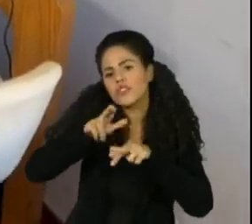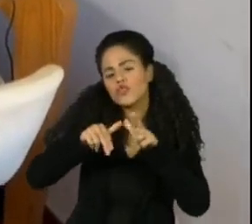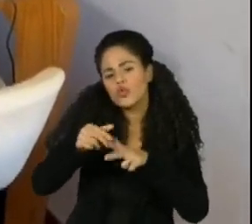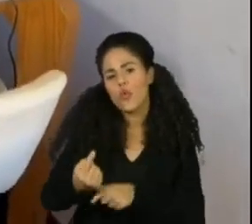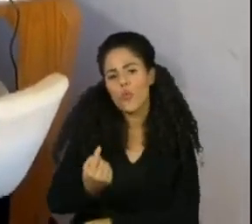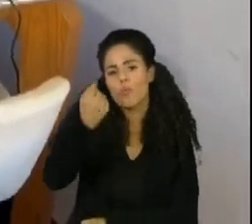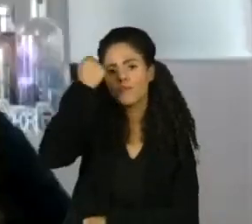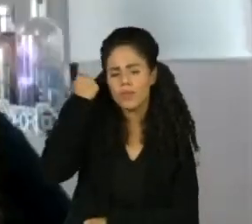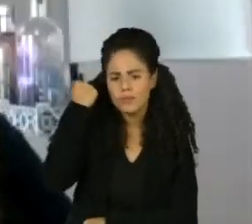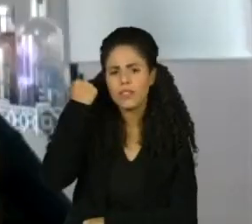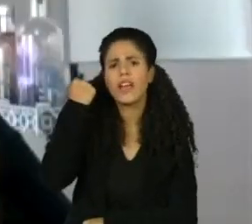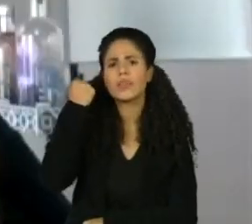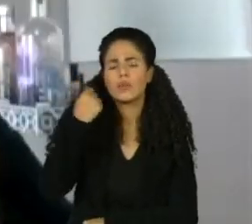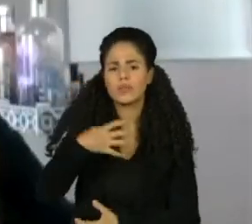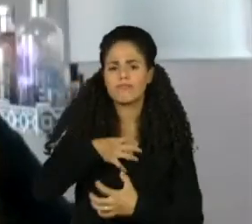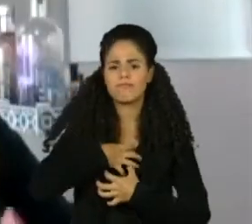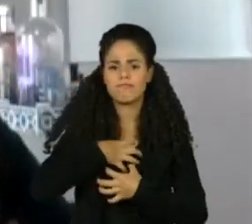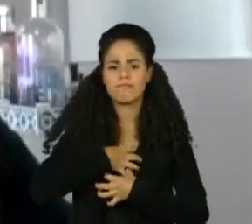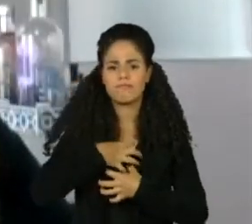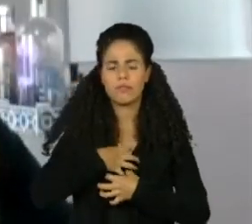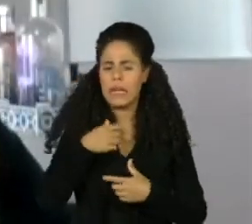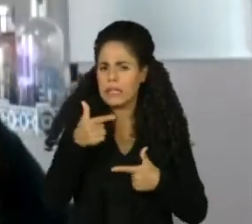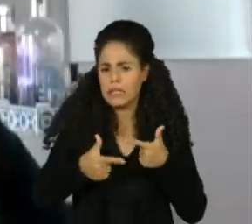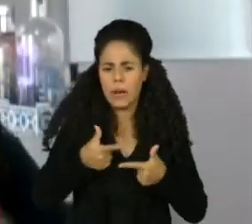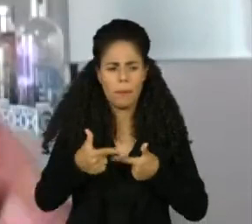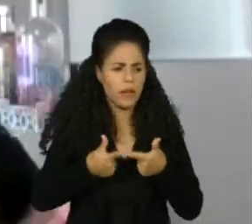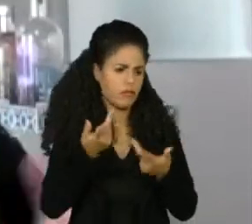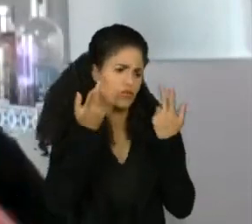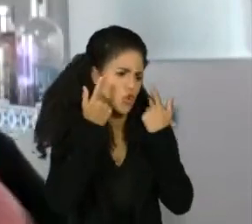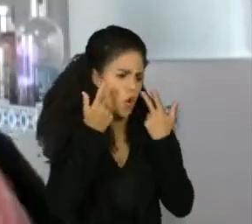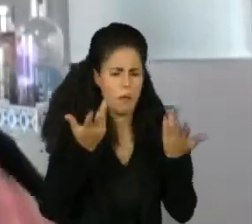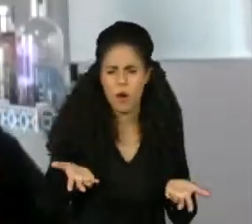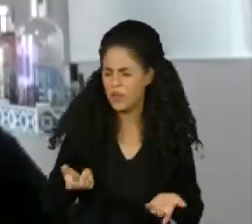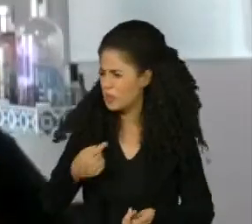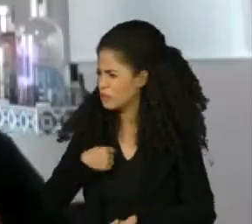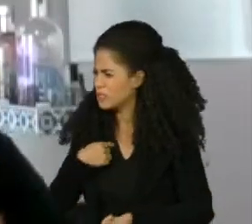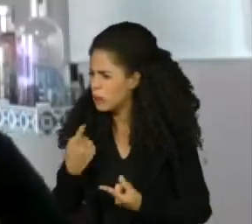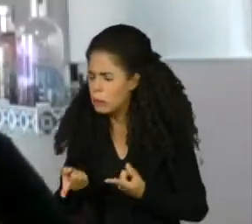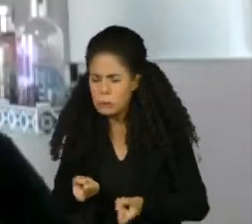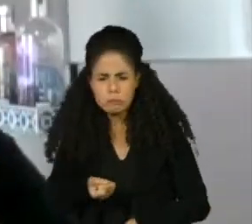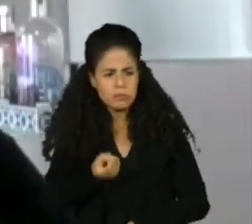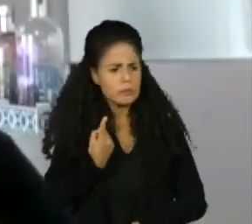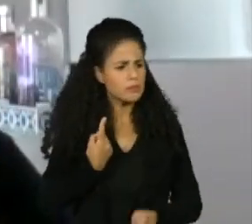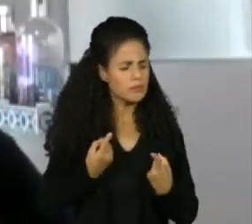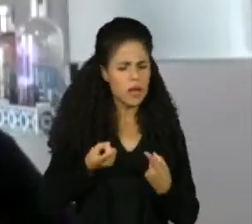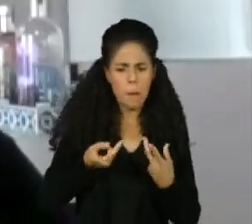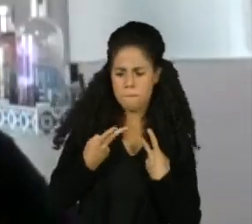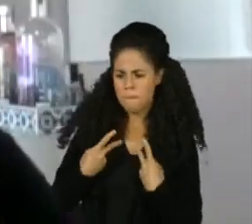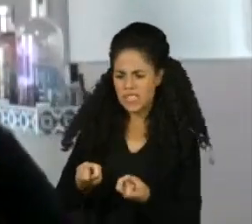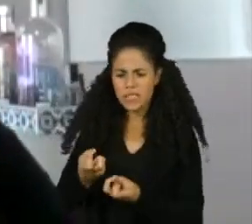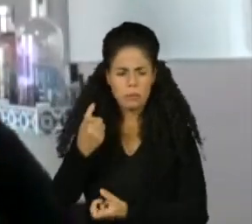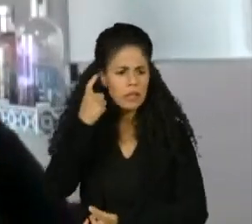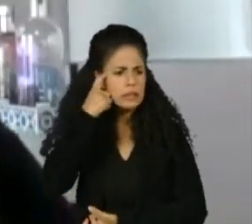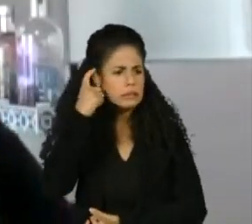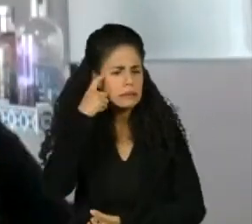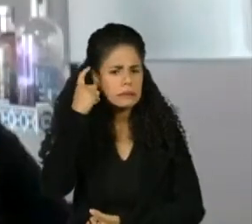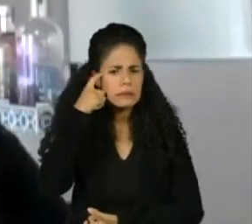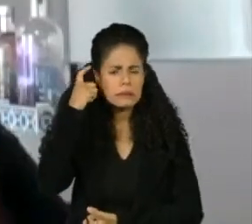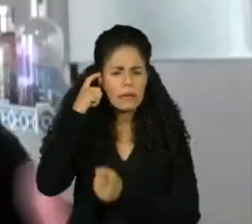efeitos que a doença trouxe. Eu estava trabalhando normalmente e comecei a perceber que certos raciocínios não iam do mesmo jeito